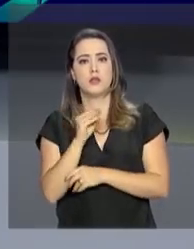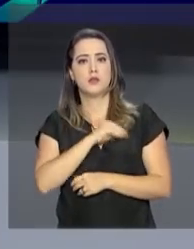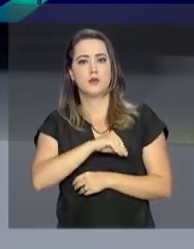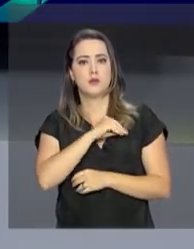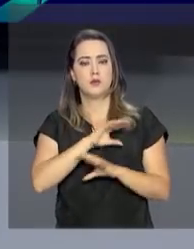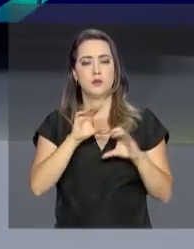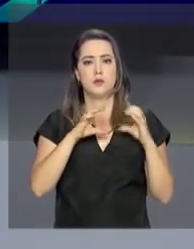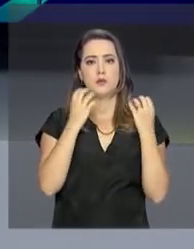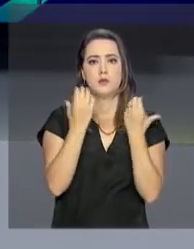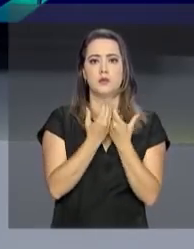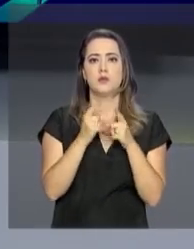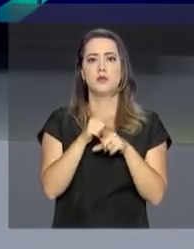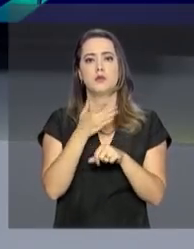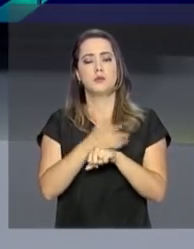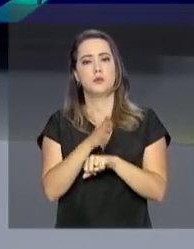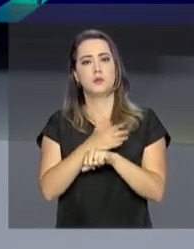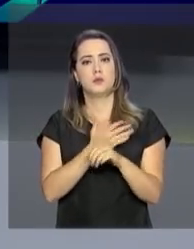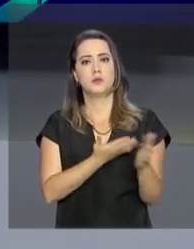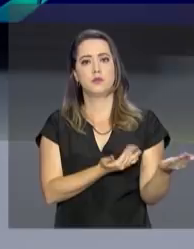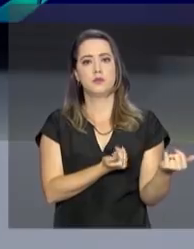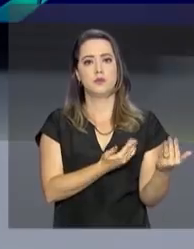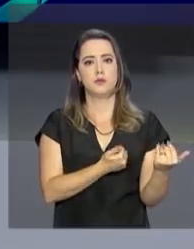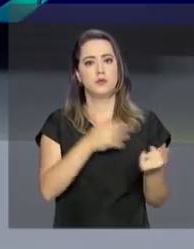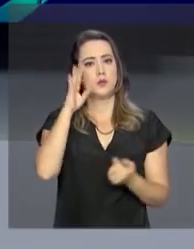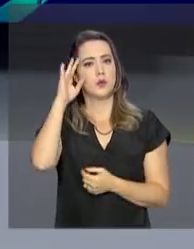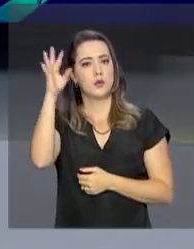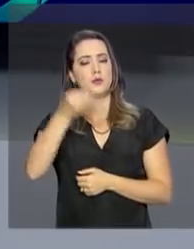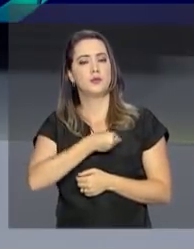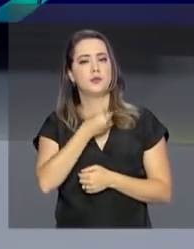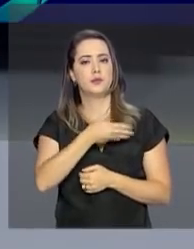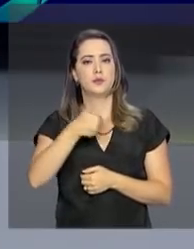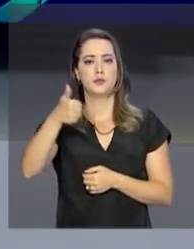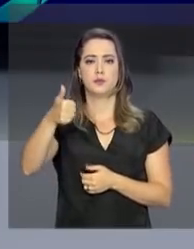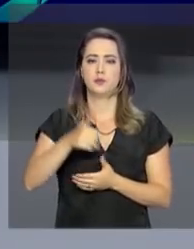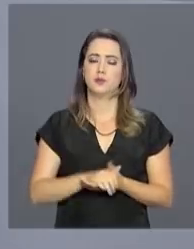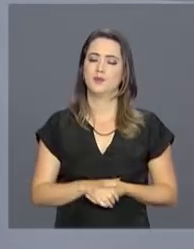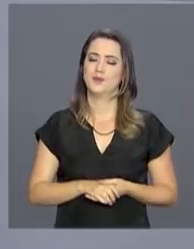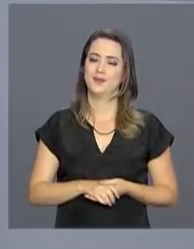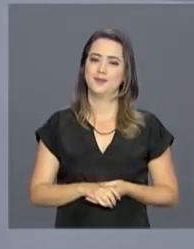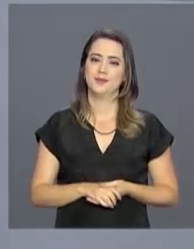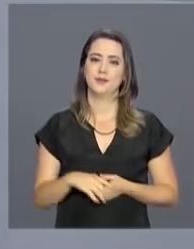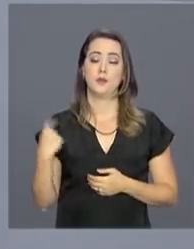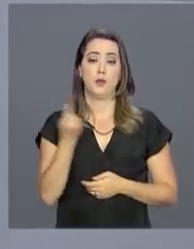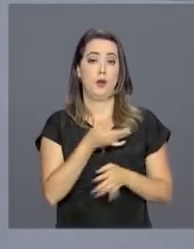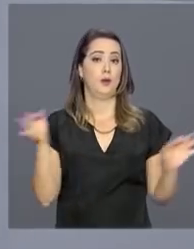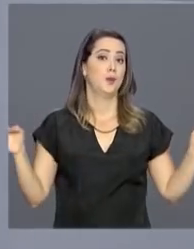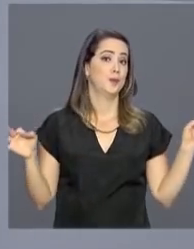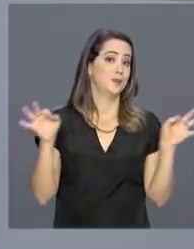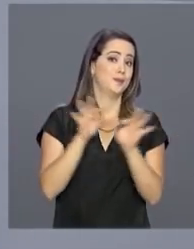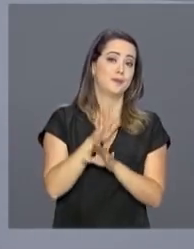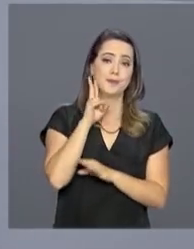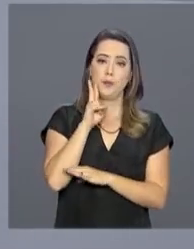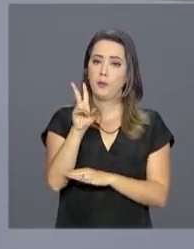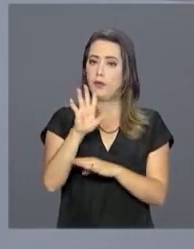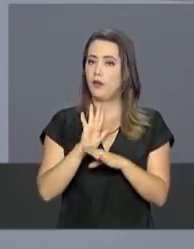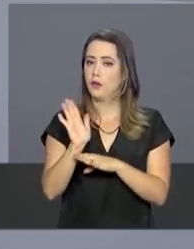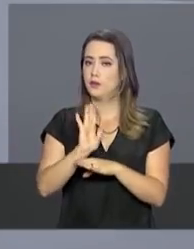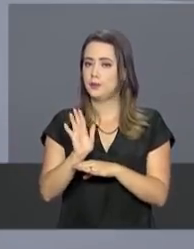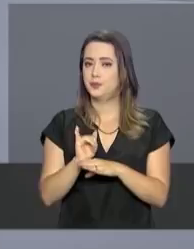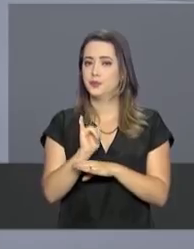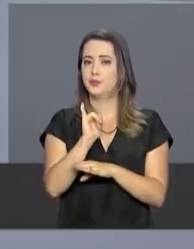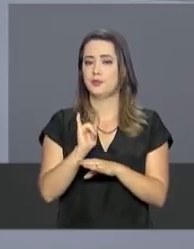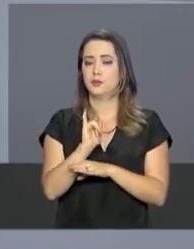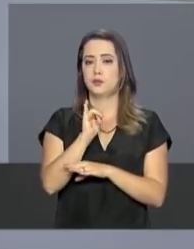renda à comunidade local, a capacitação dos jovens que sonham com uma vida melhor. Nós ficamos por aqui. Você acompanha a